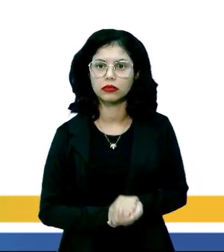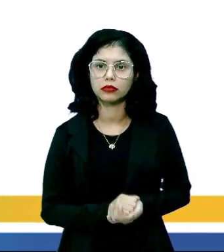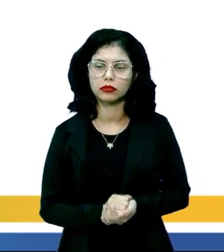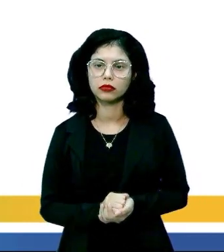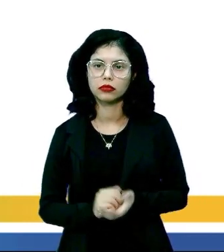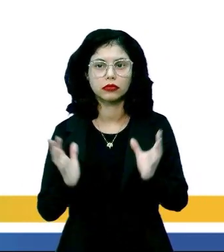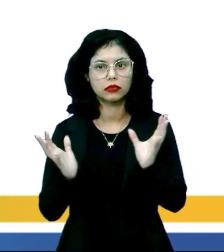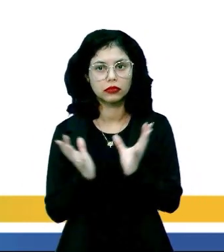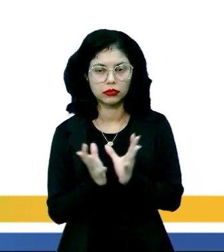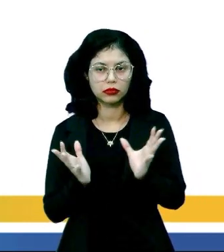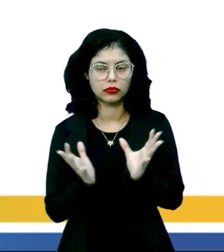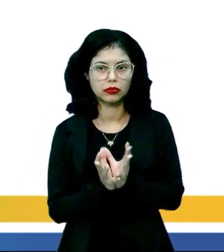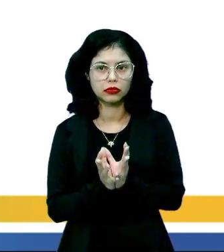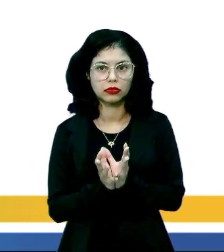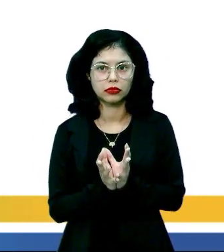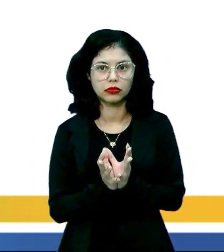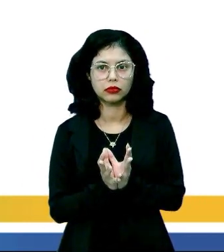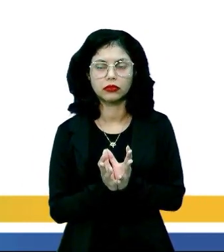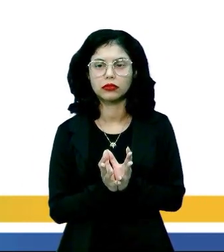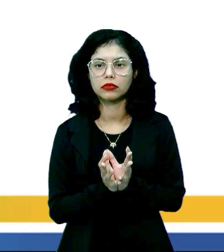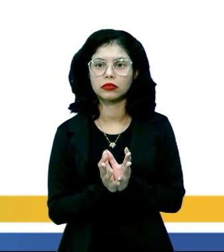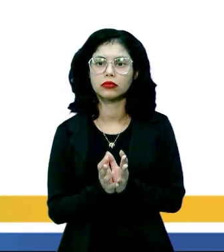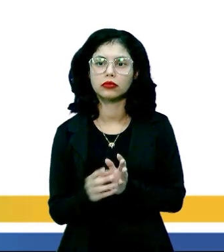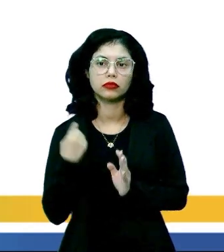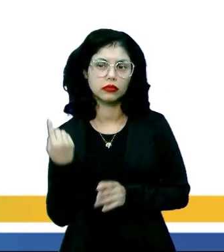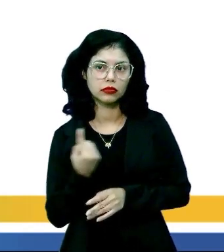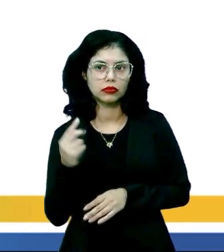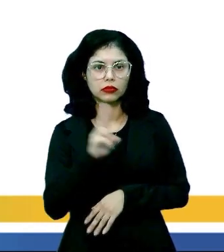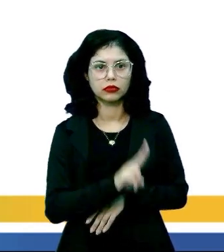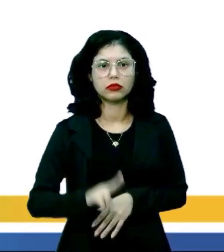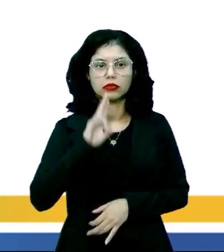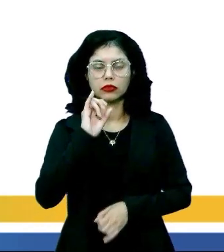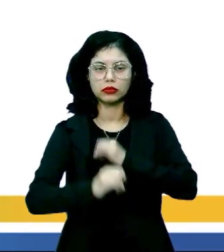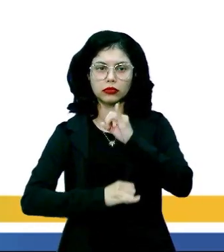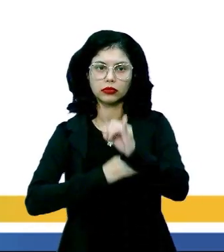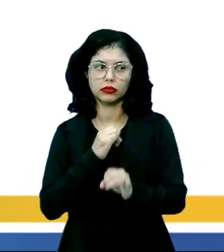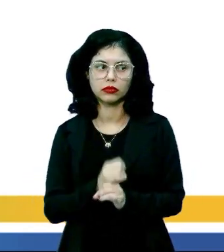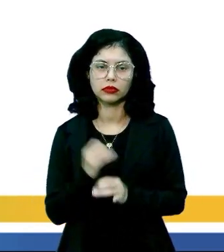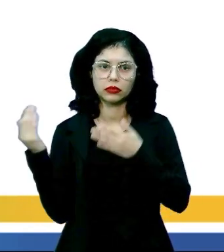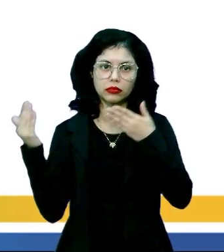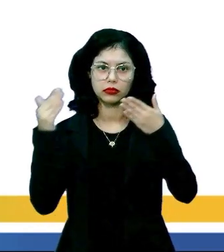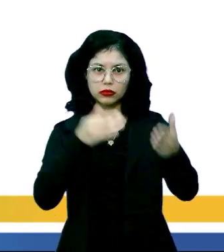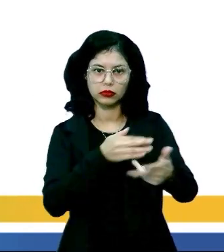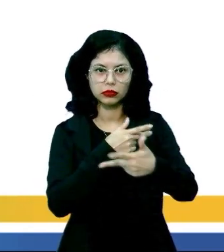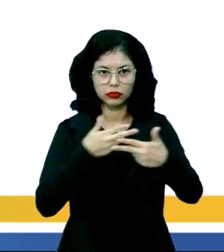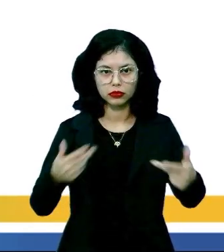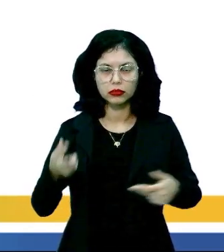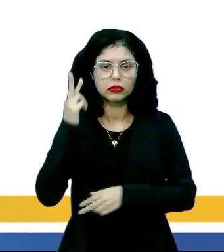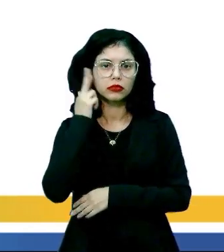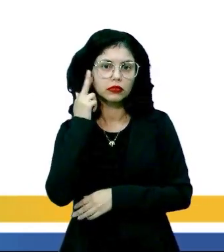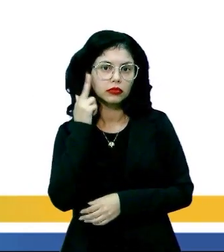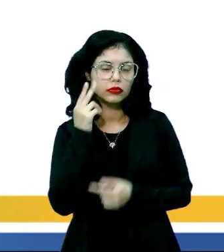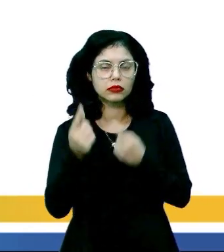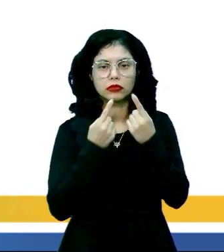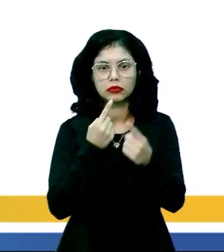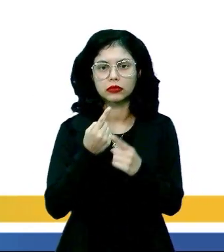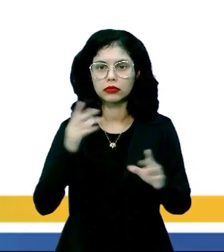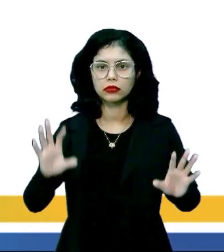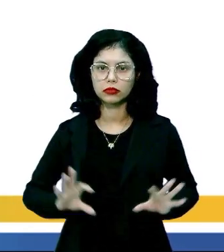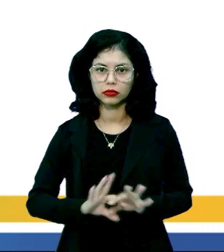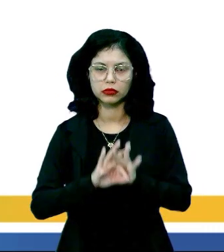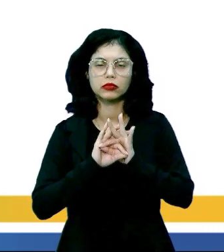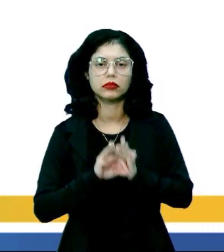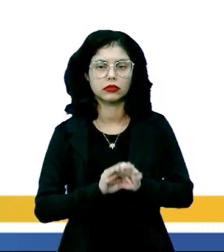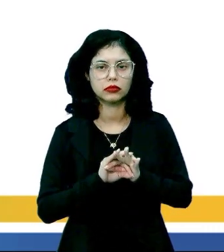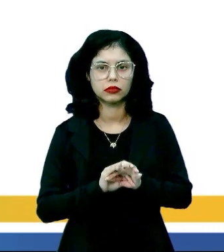organização social em que grupos de indivíduos utilizam a internet com objetivos